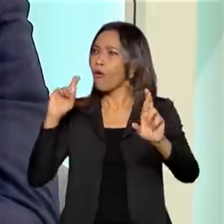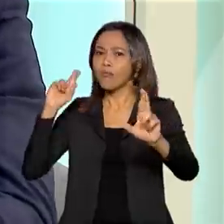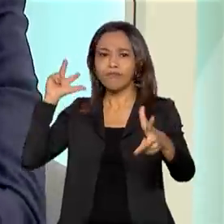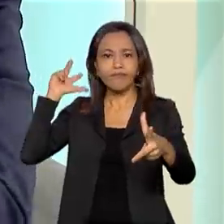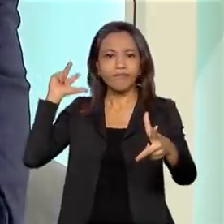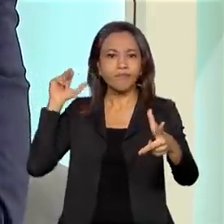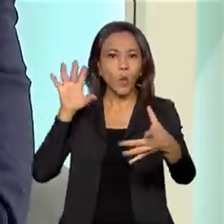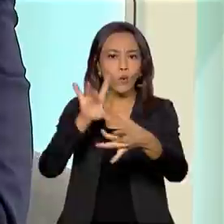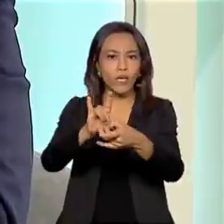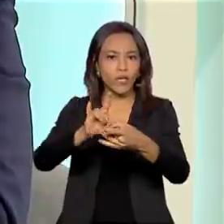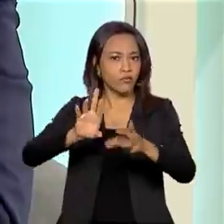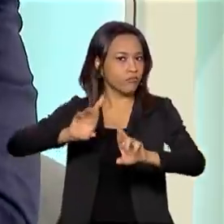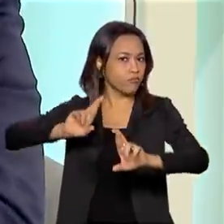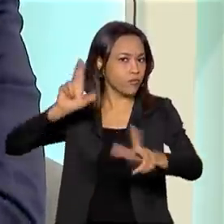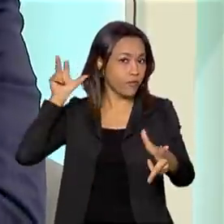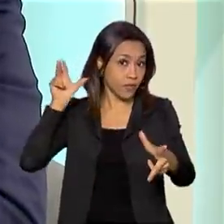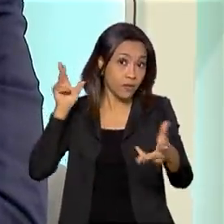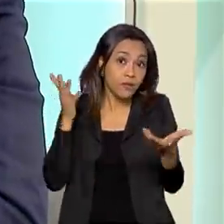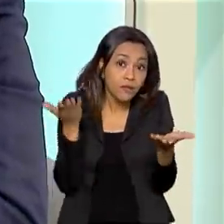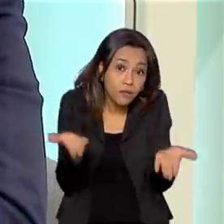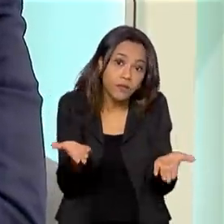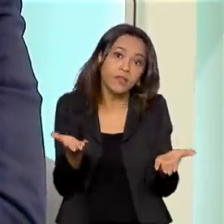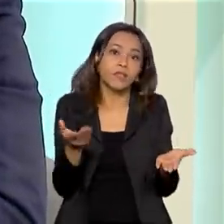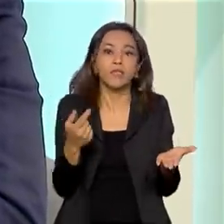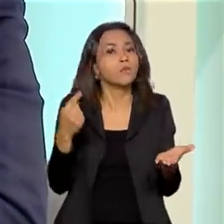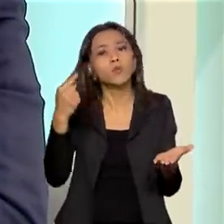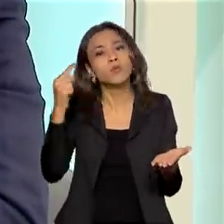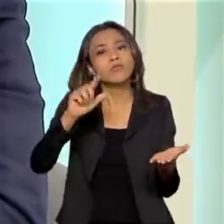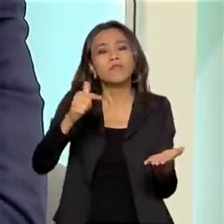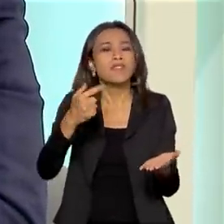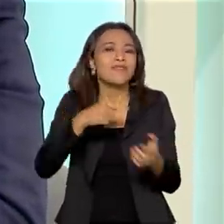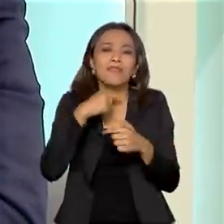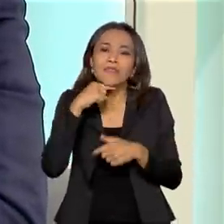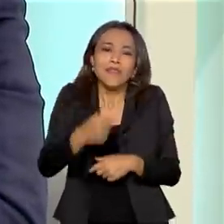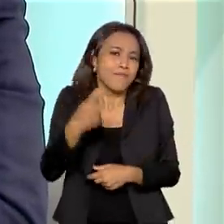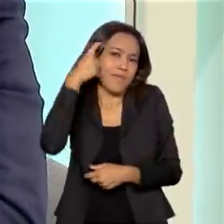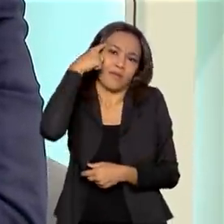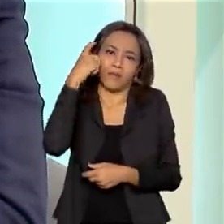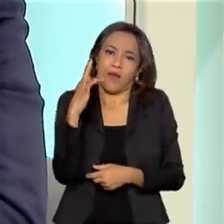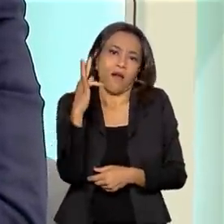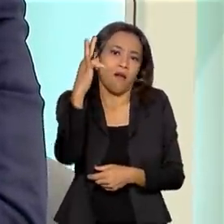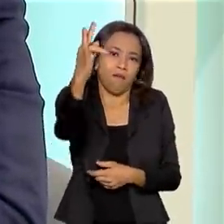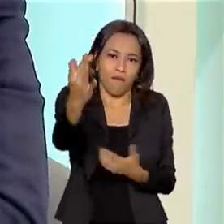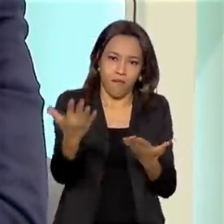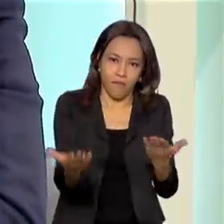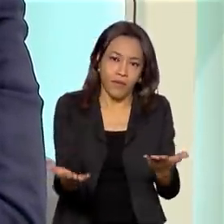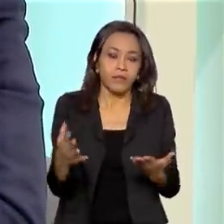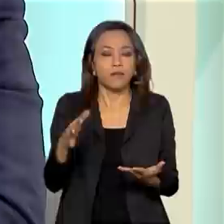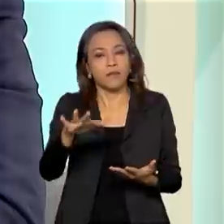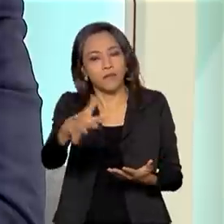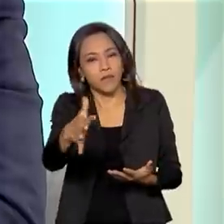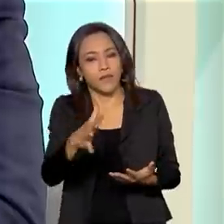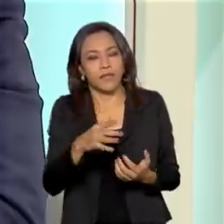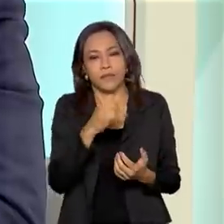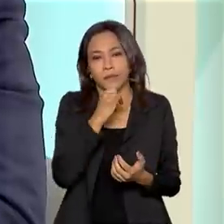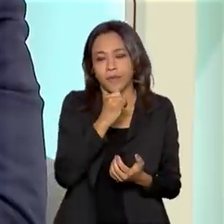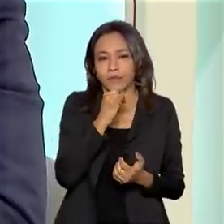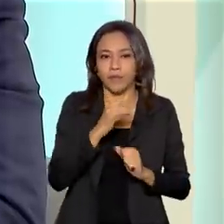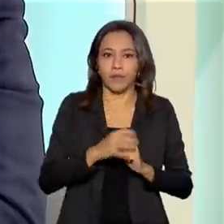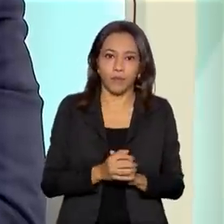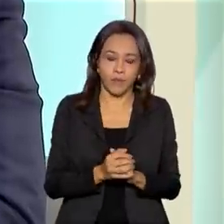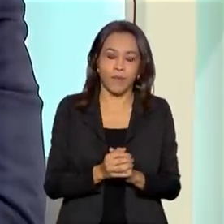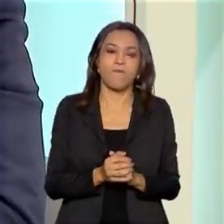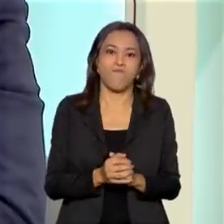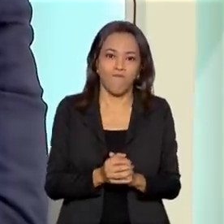necessidade de gerar conteúdo. Talvez, se nós fizéssemos um exercício de trazer a situação